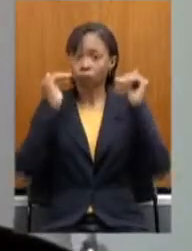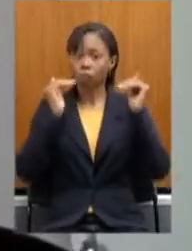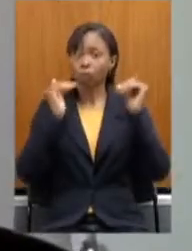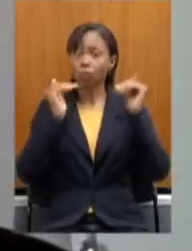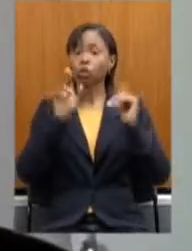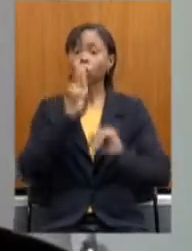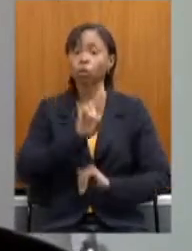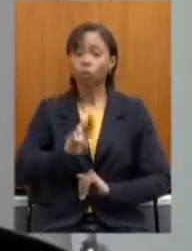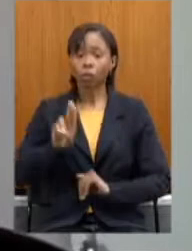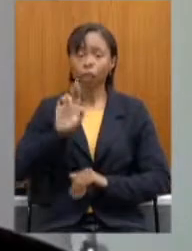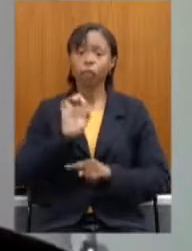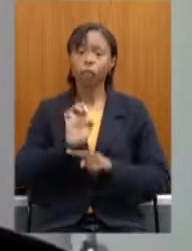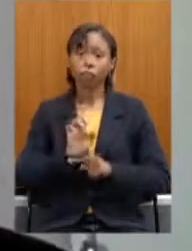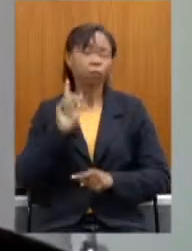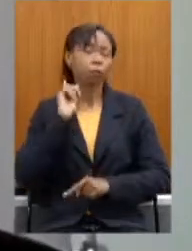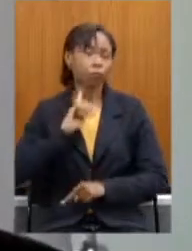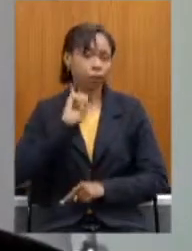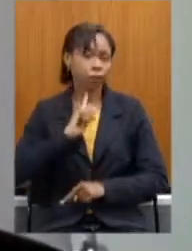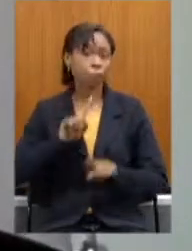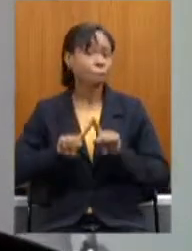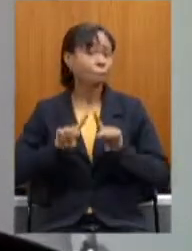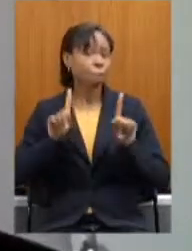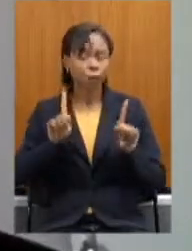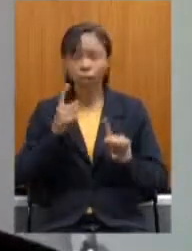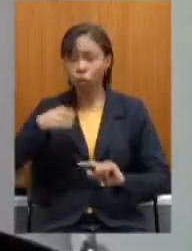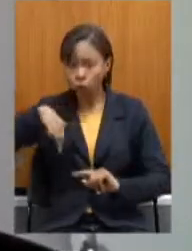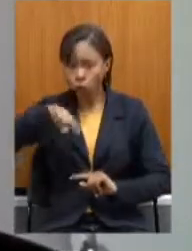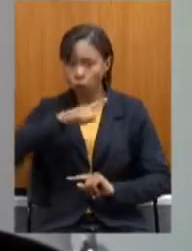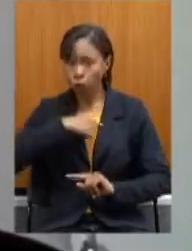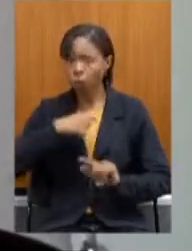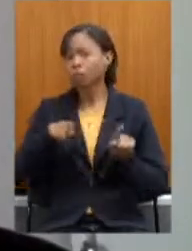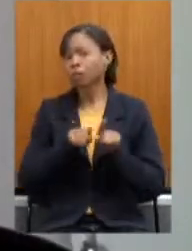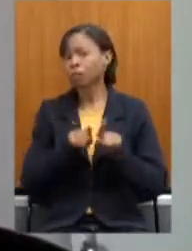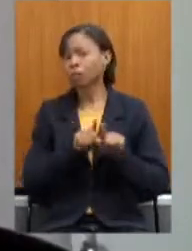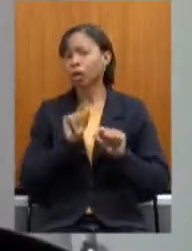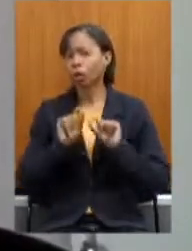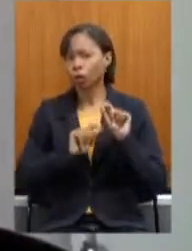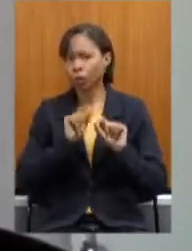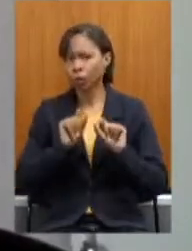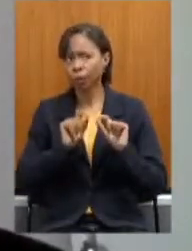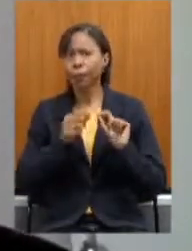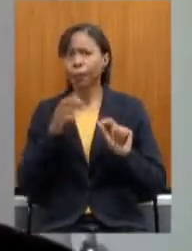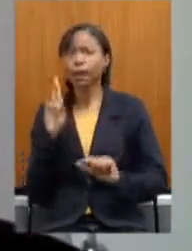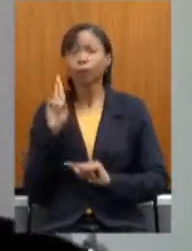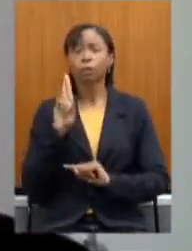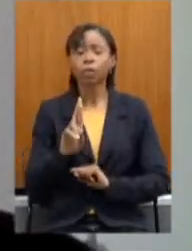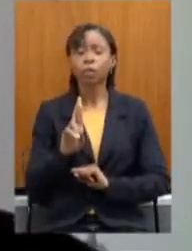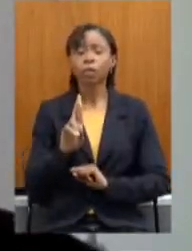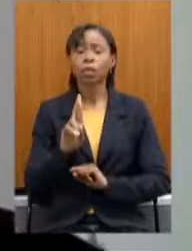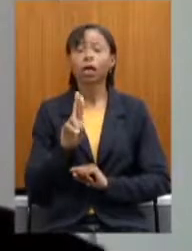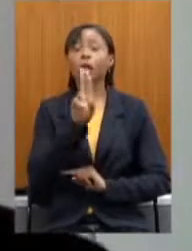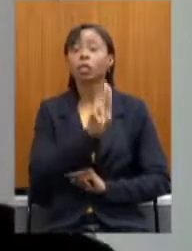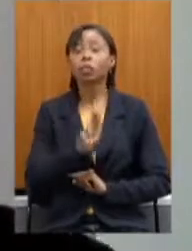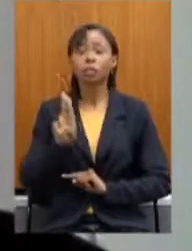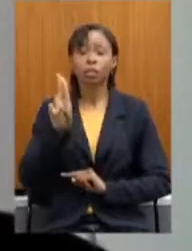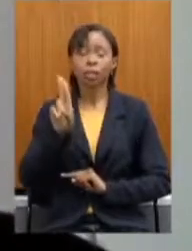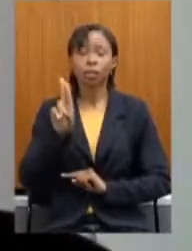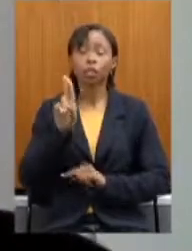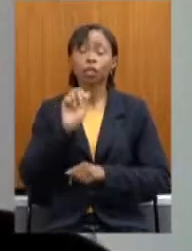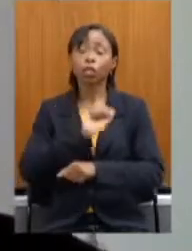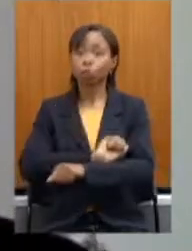Estado de Minas Gerais, mas a nossa realidade também se espelha na Universidade Estadual de Montes Claros,